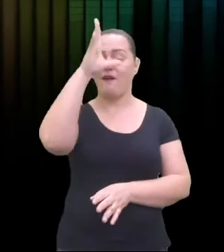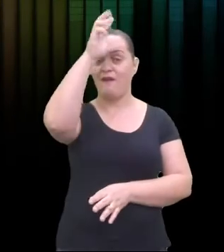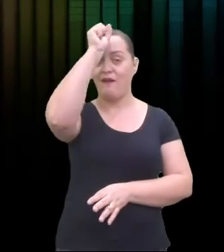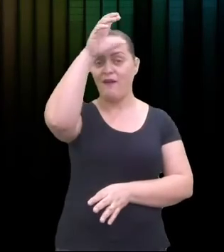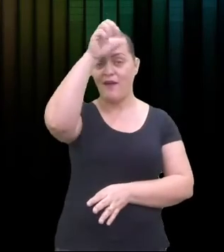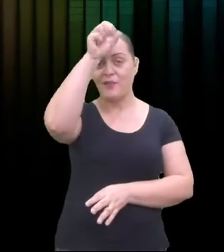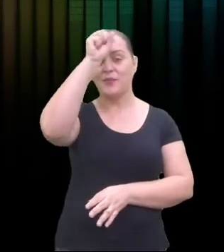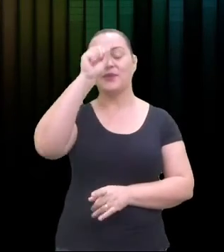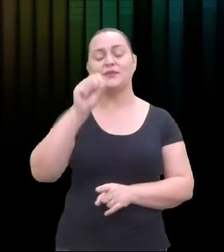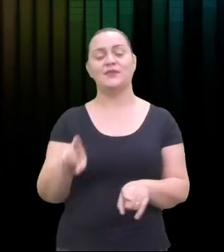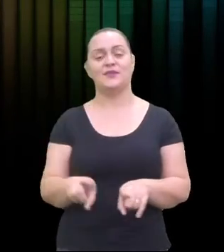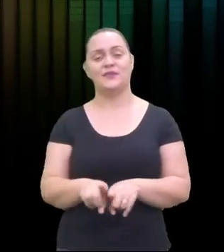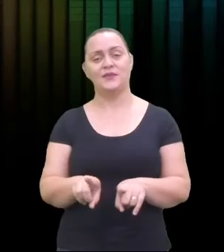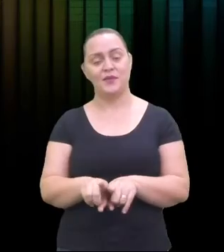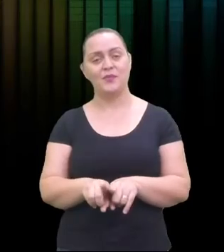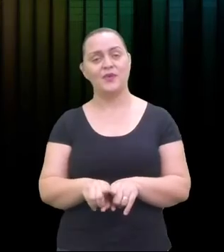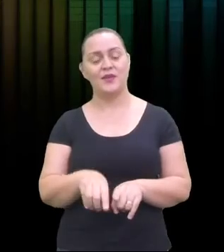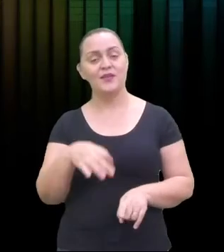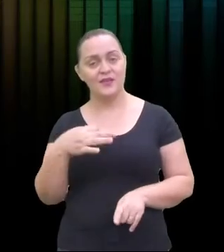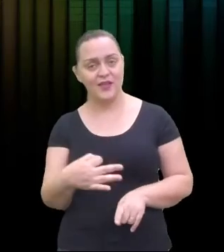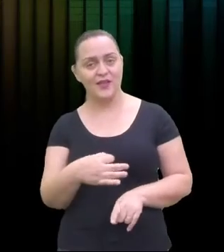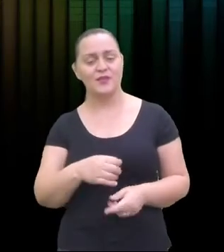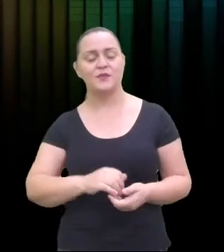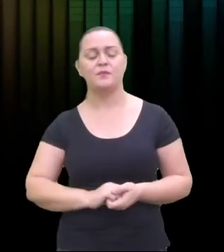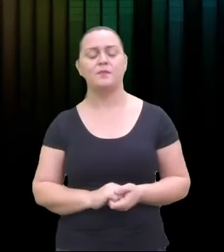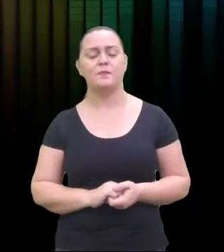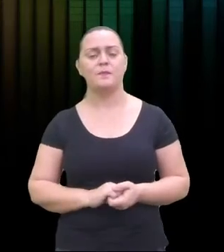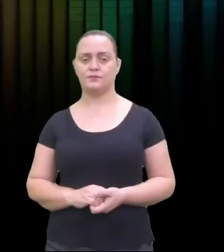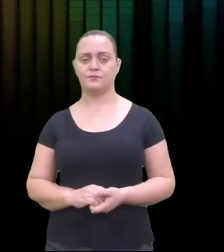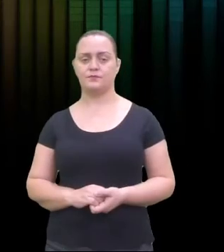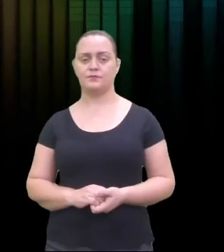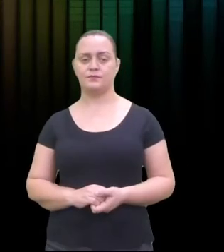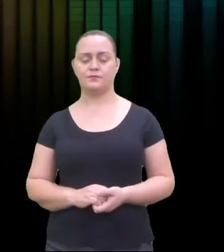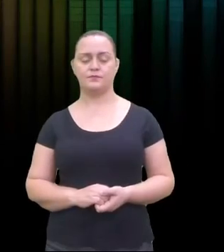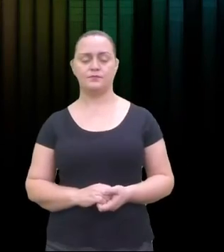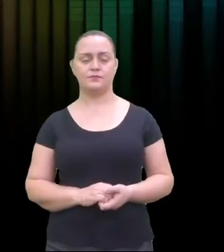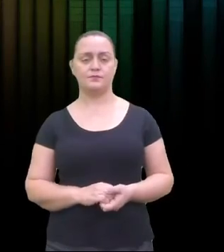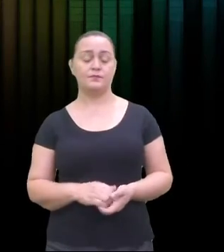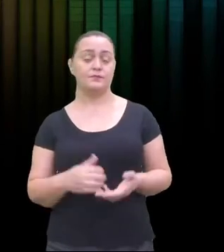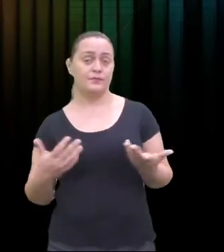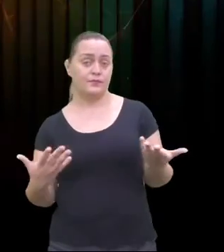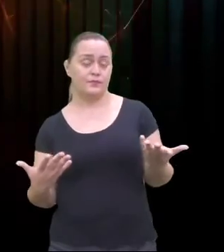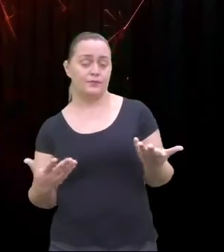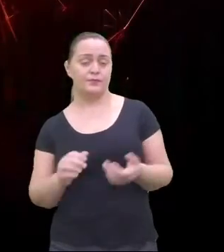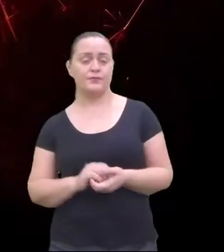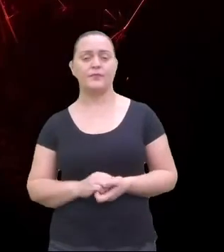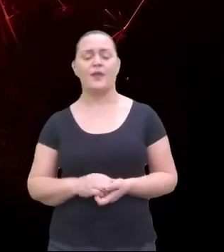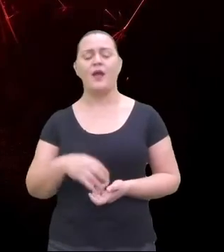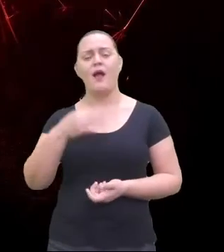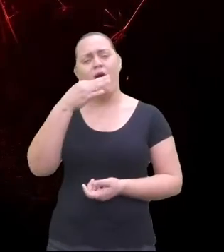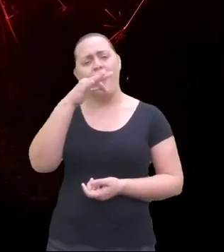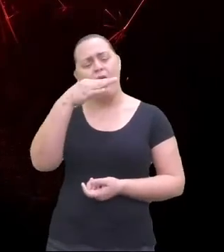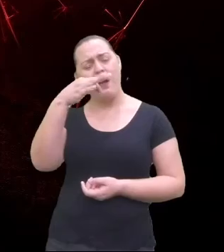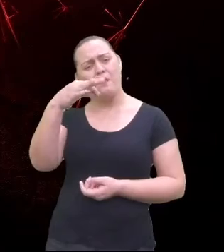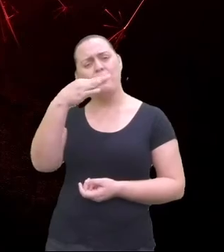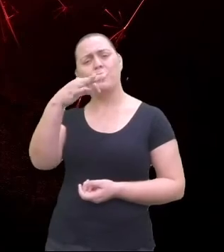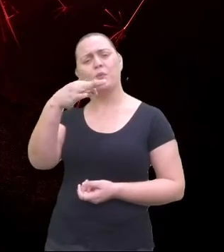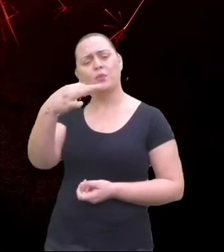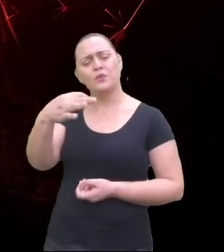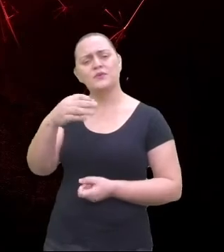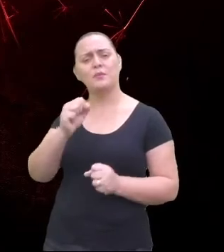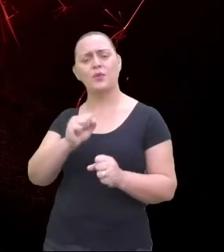próprio vocabulário. Você vai aprender a falar com mais facilidade. Então, a música é sim uma fonte quase que